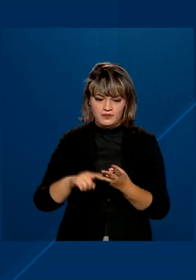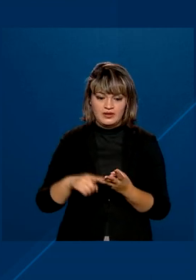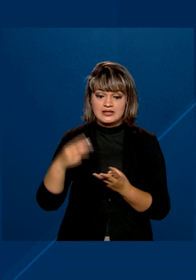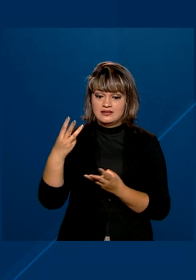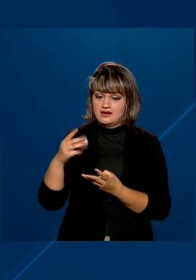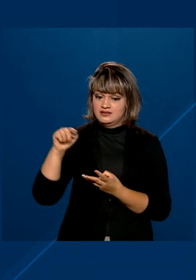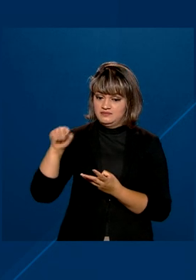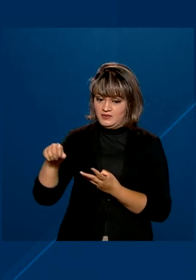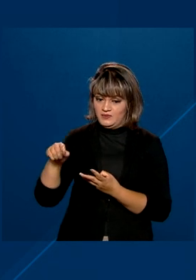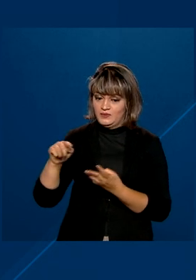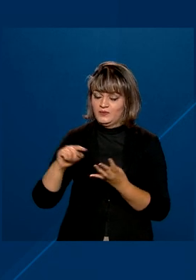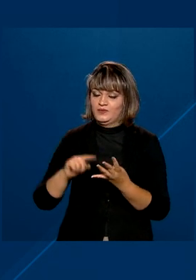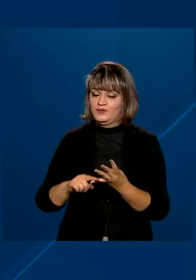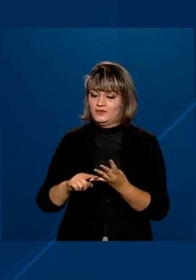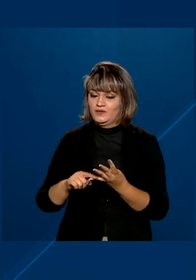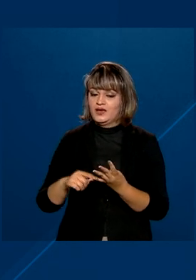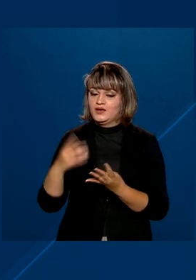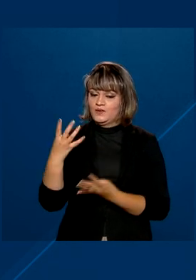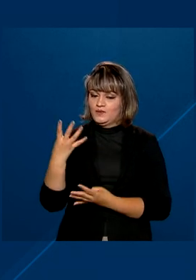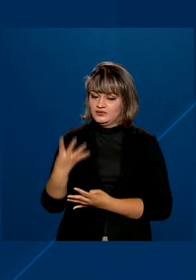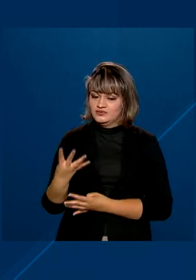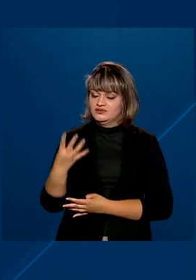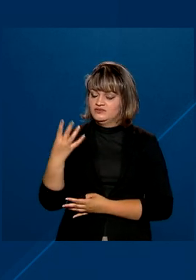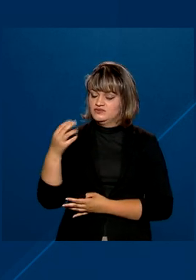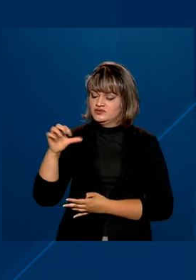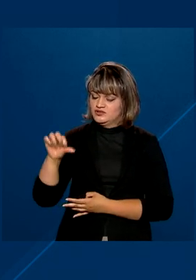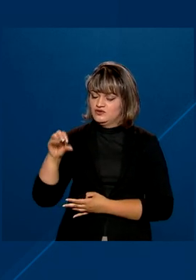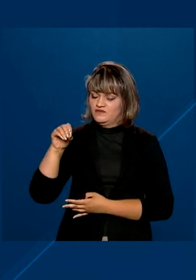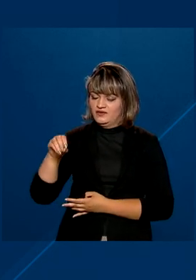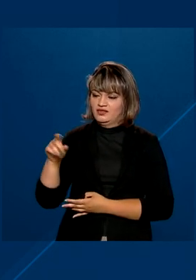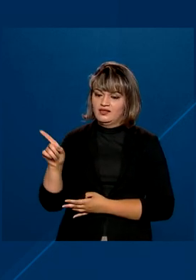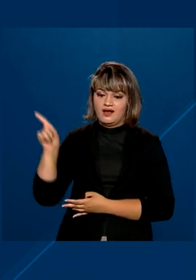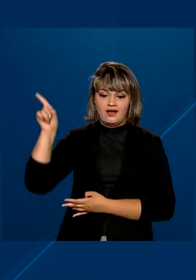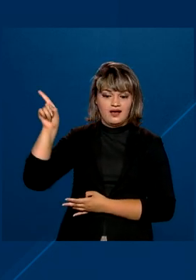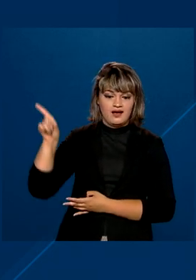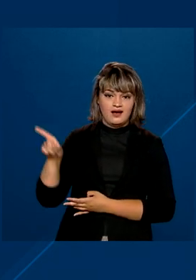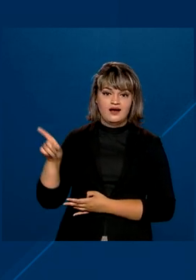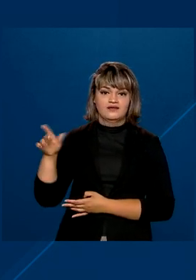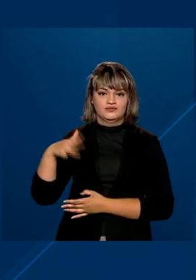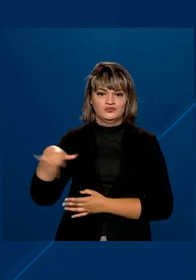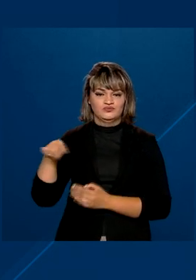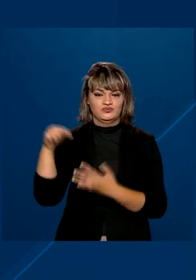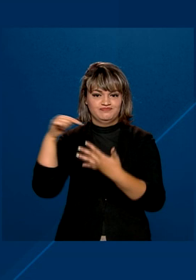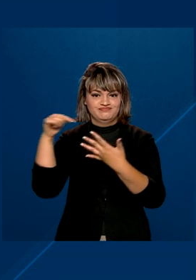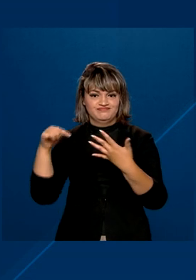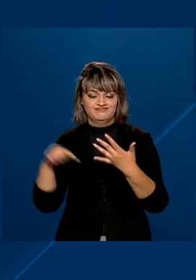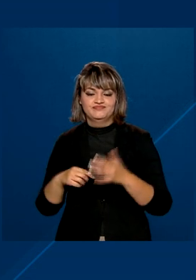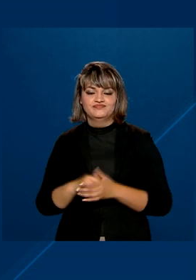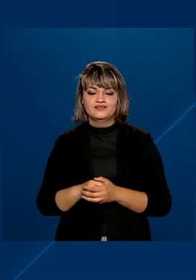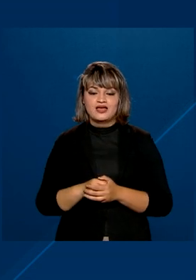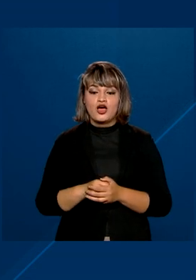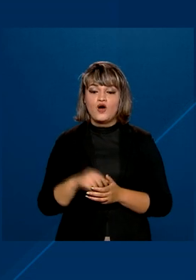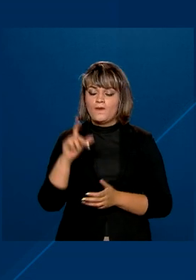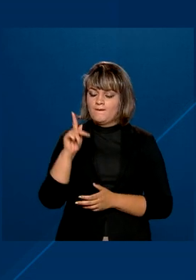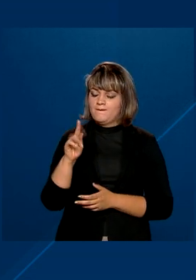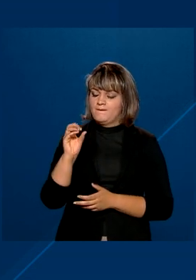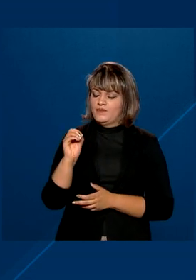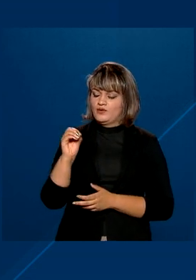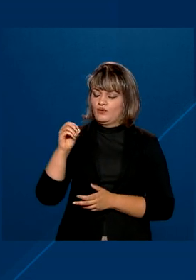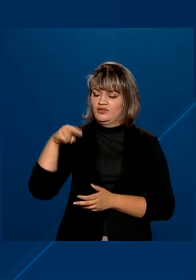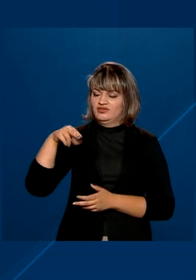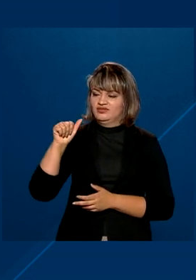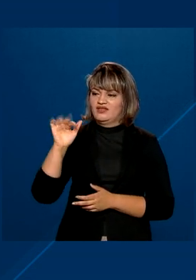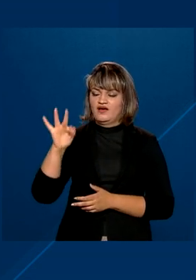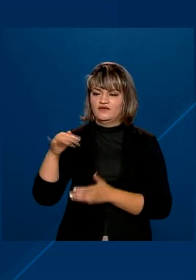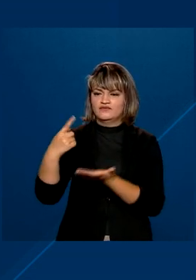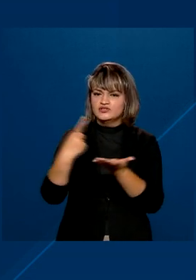para comercialização e 490 para industrialização. O PRONAF já fechou mais